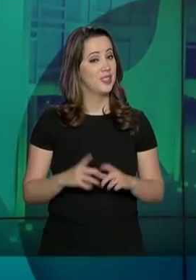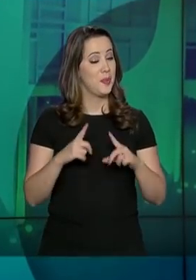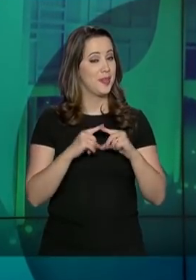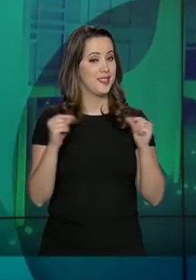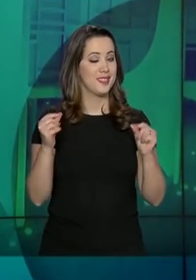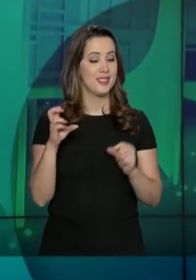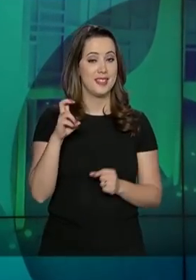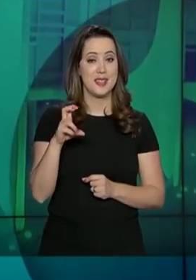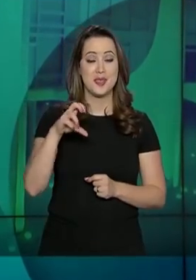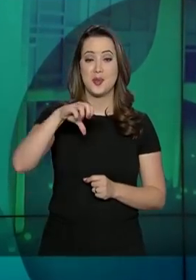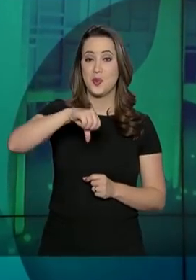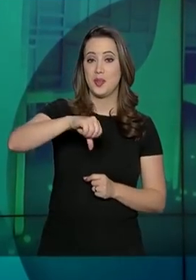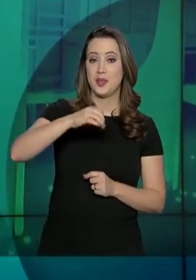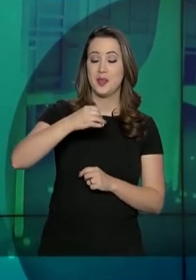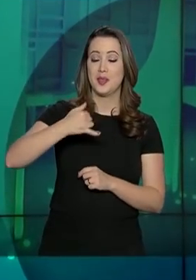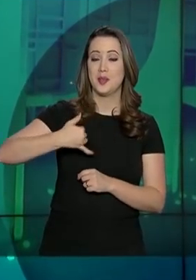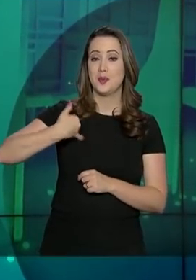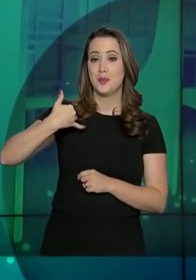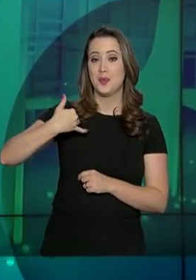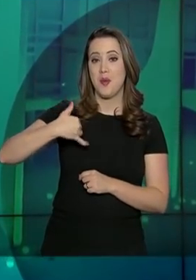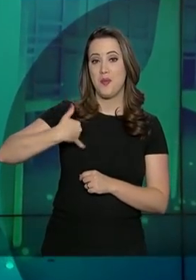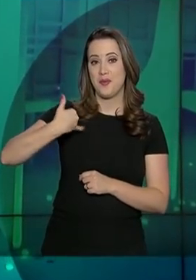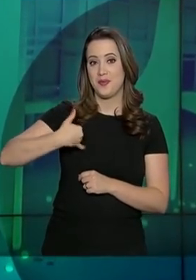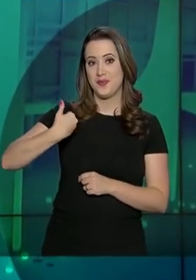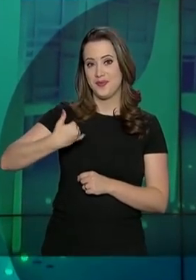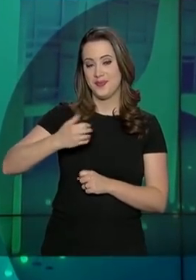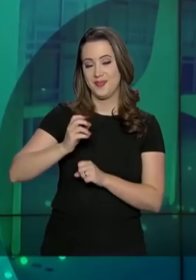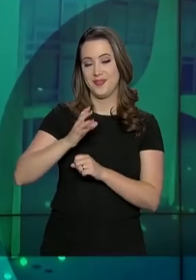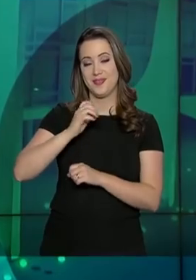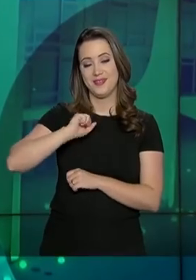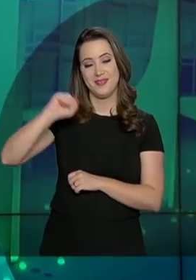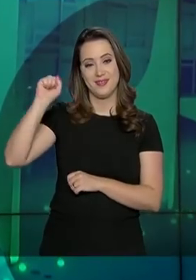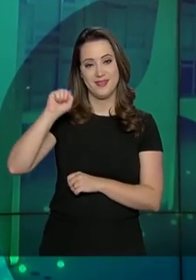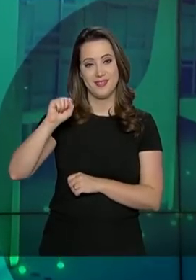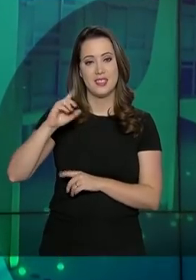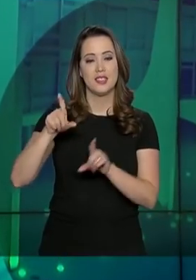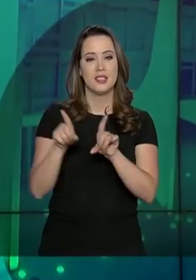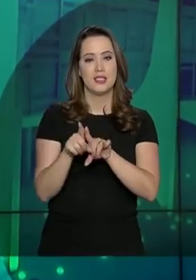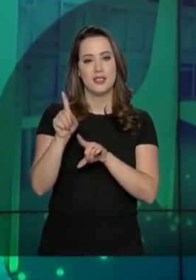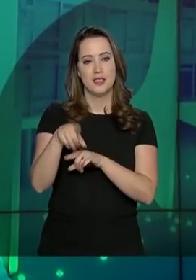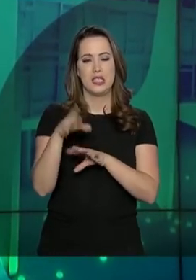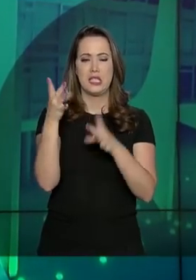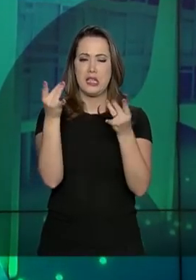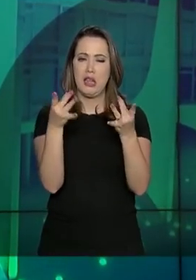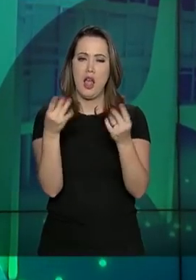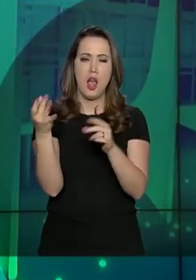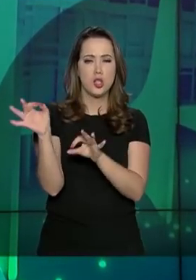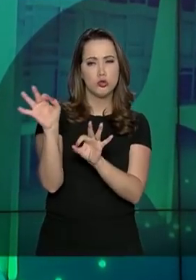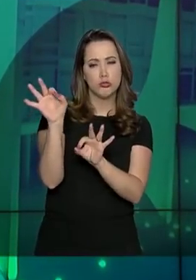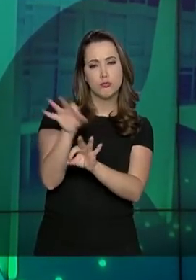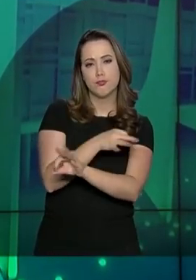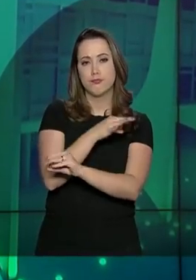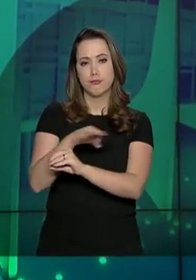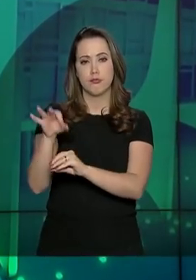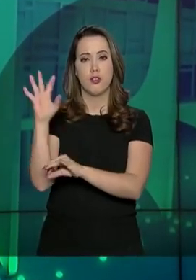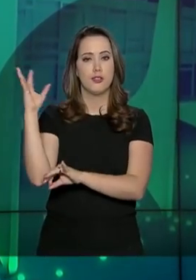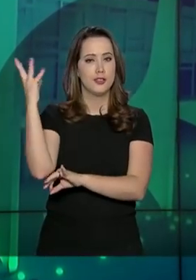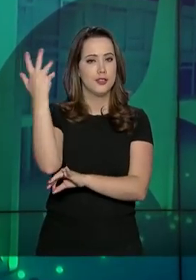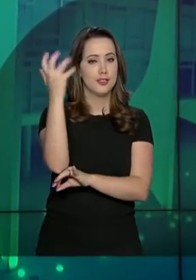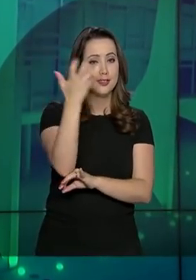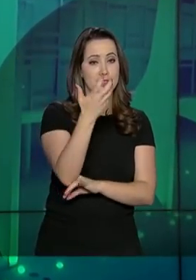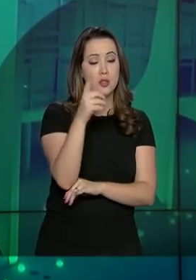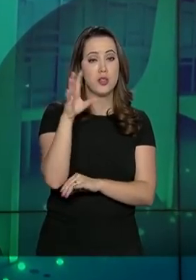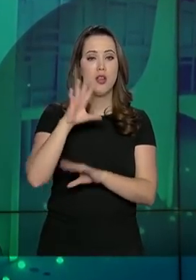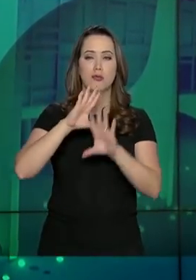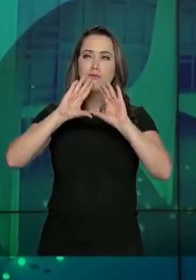faz 59 anos em abril. Detalhes da arquitetura, da natureza e do belo céu da cidade podem ser vistos